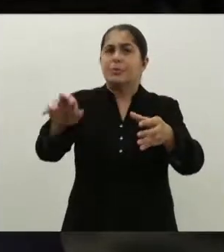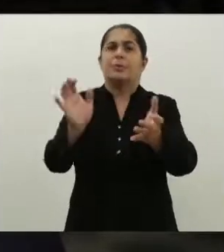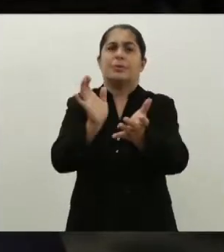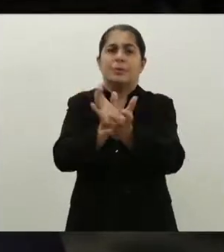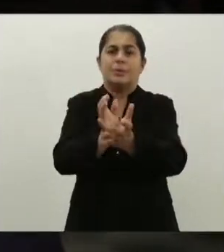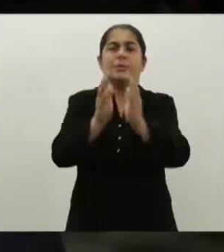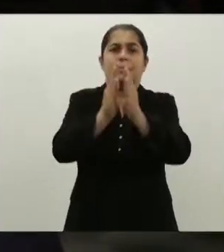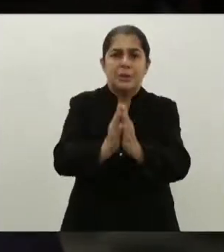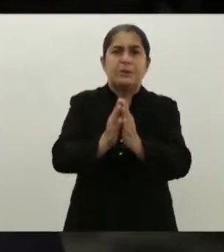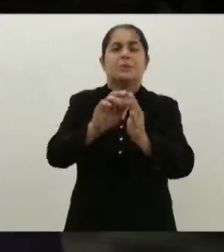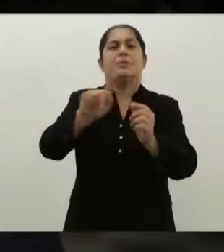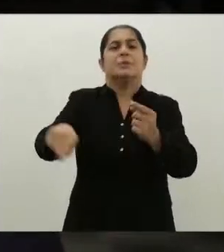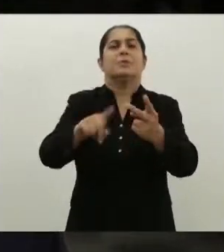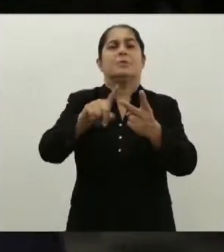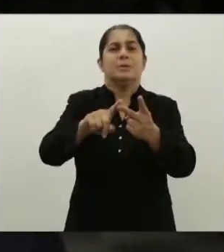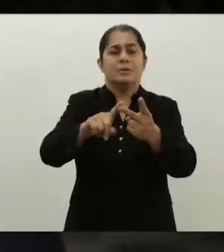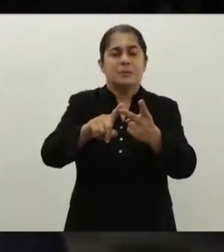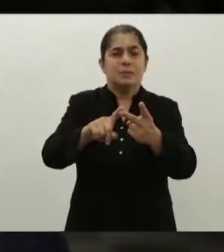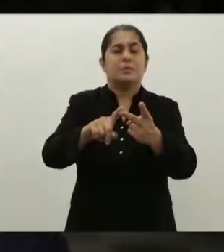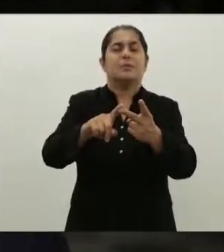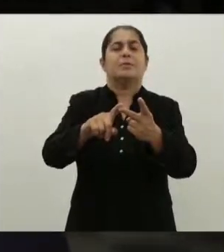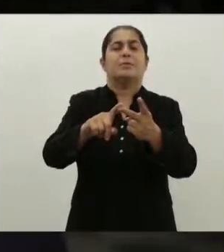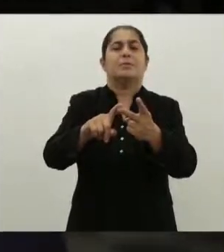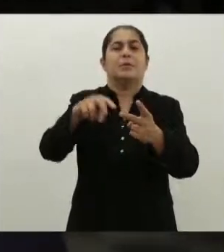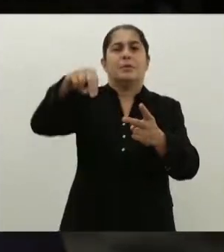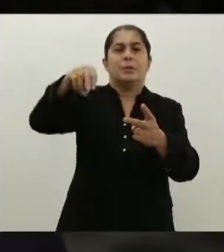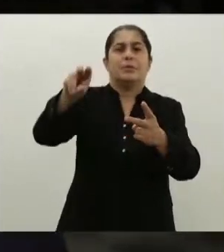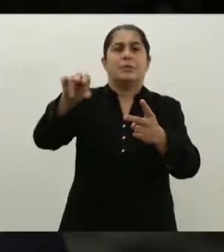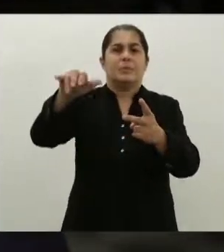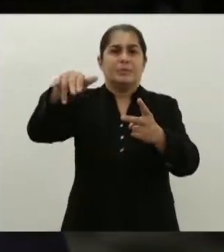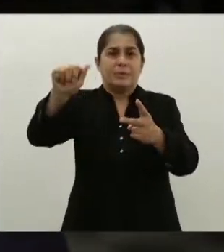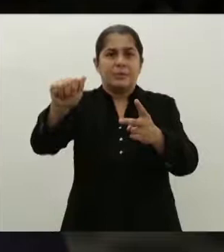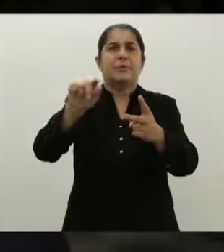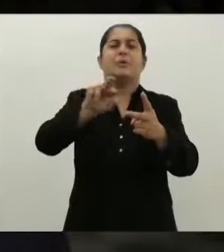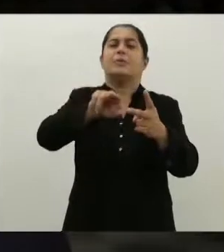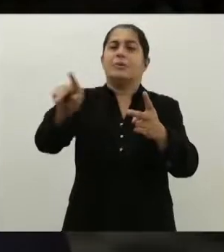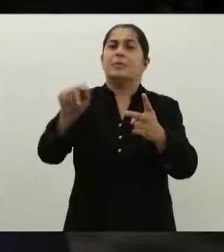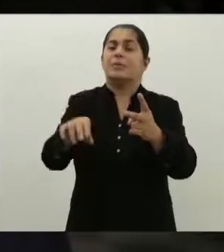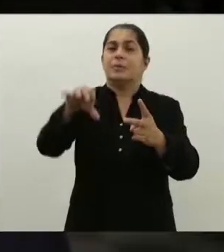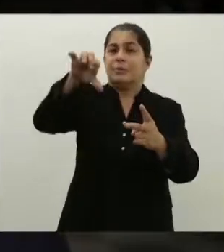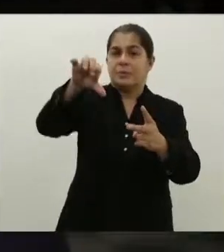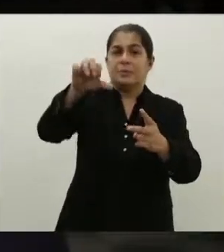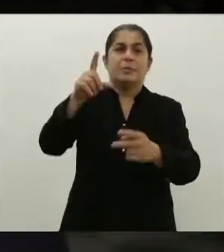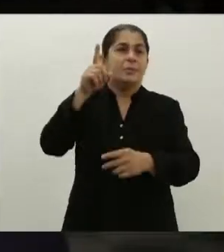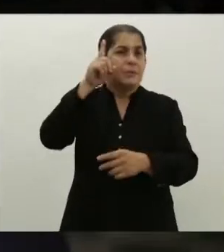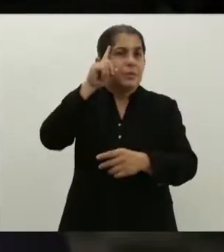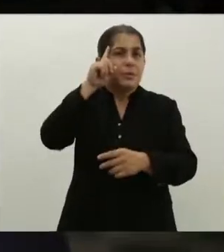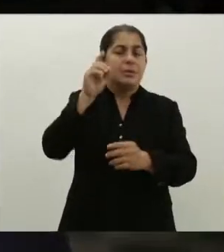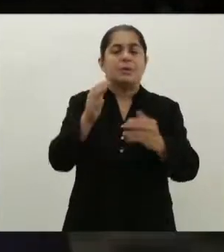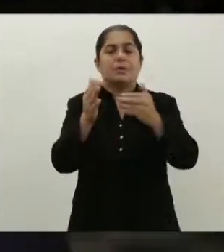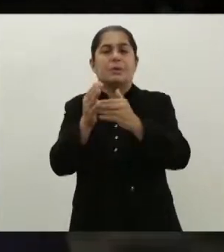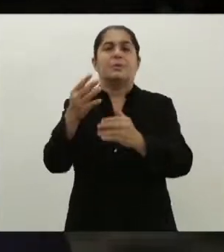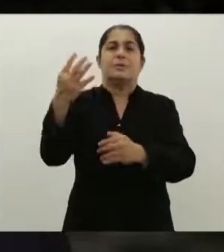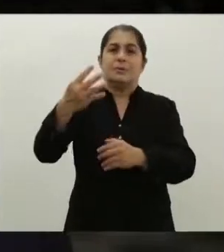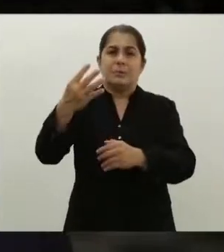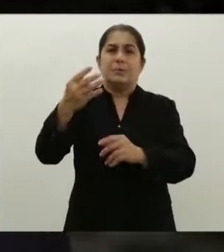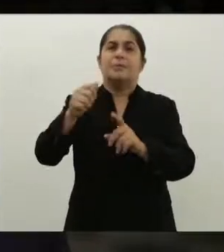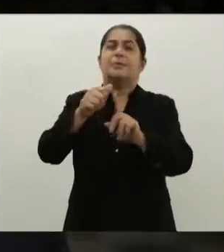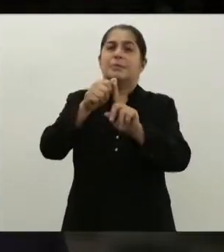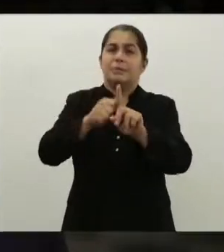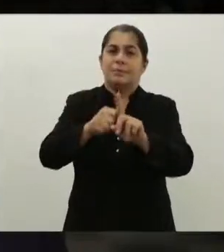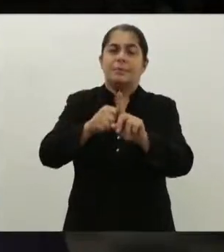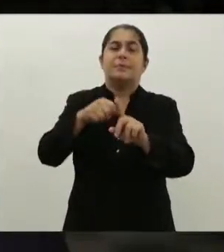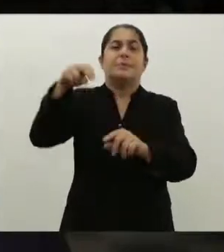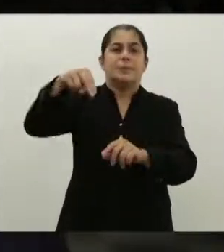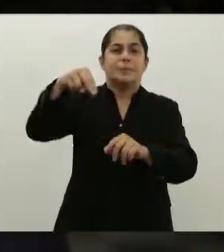da celebração tem a novena. E nós vamos nove dias seguidos até o dia 4. No dia